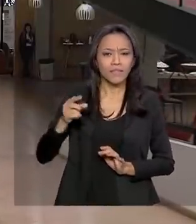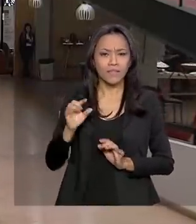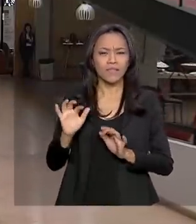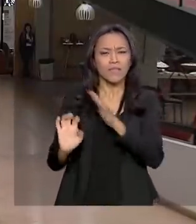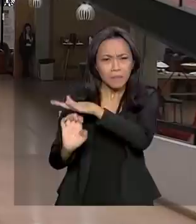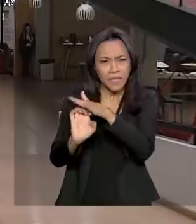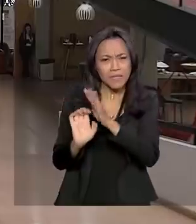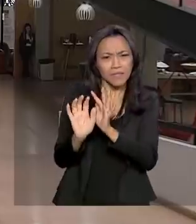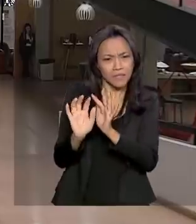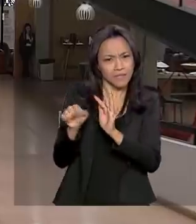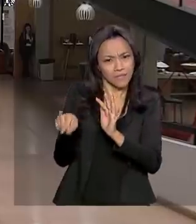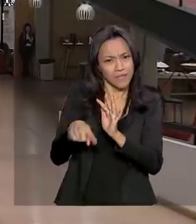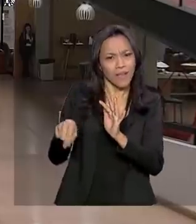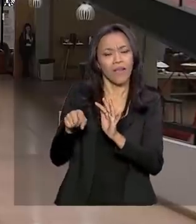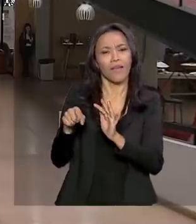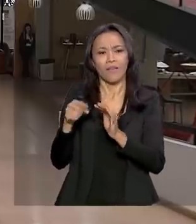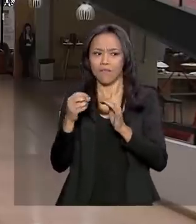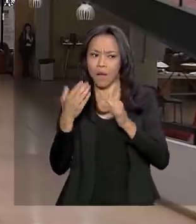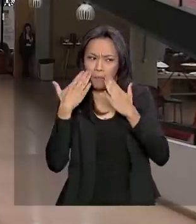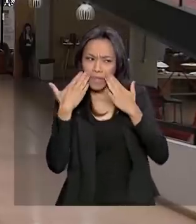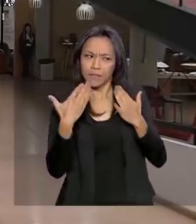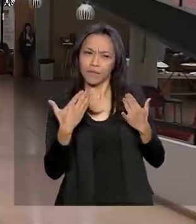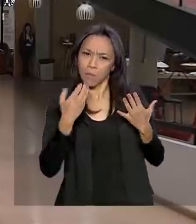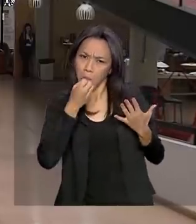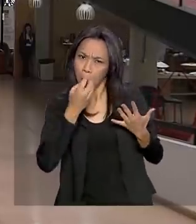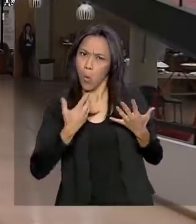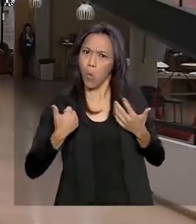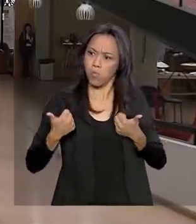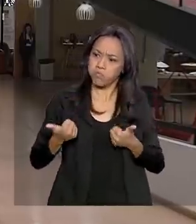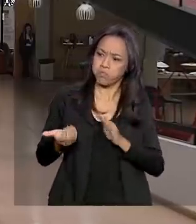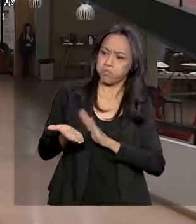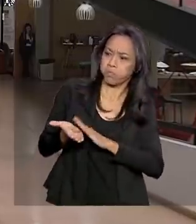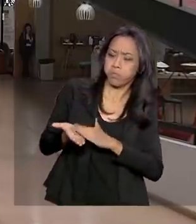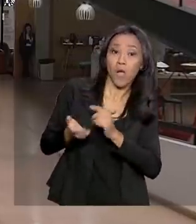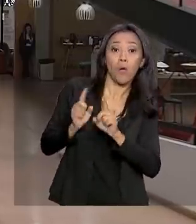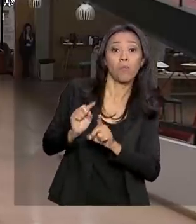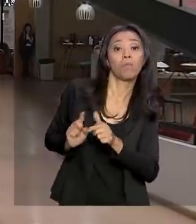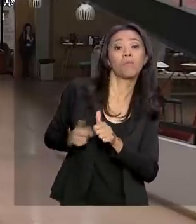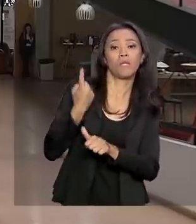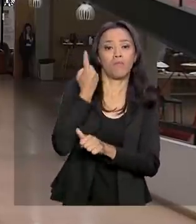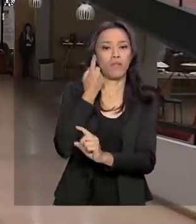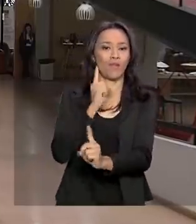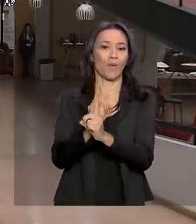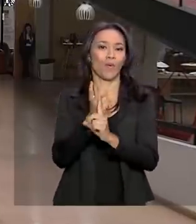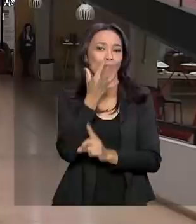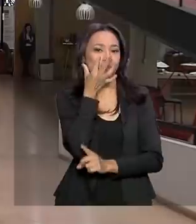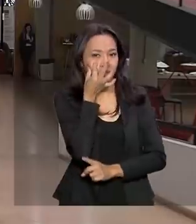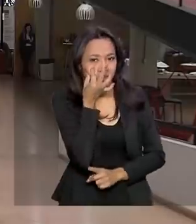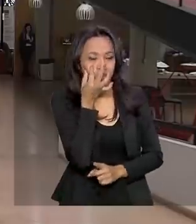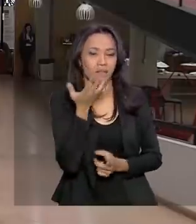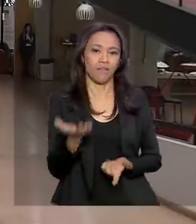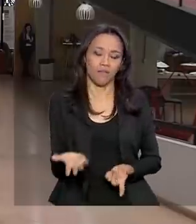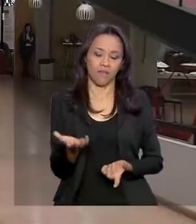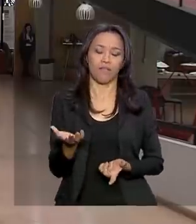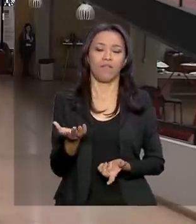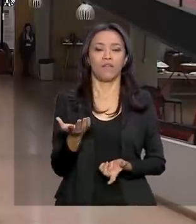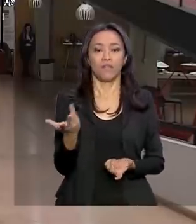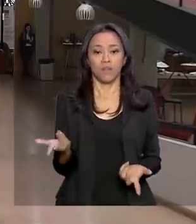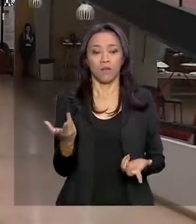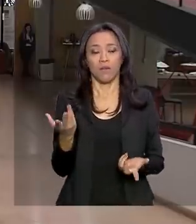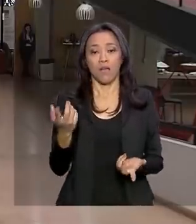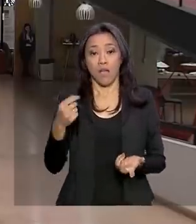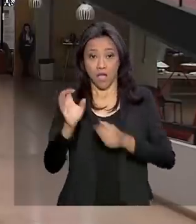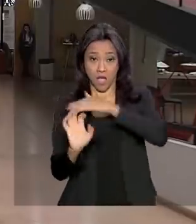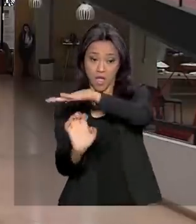esta boa impressão neste primeiro encontro, que é apenas o primeiro encontro presencial. As empresas que forem